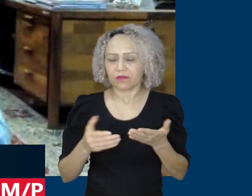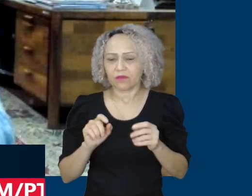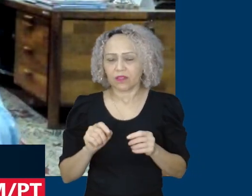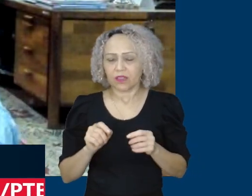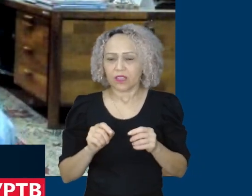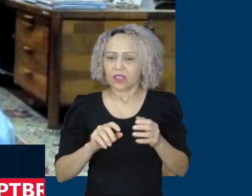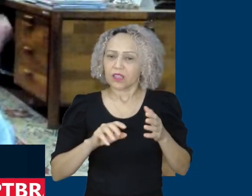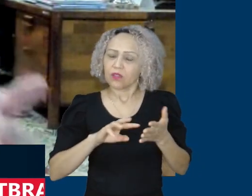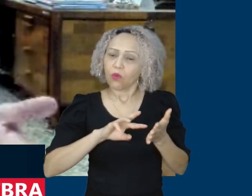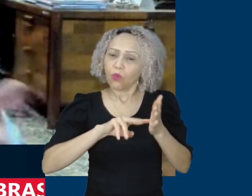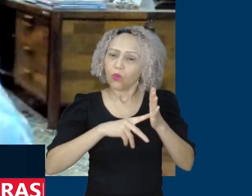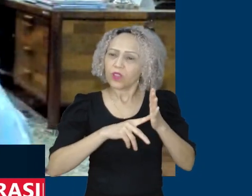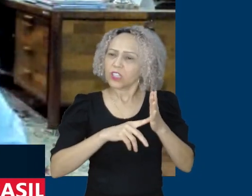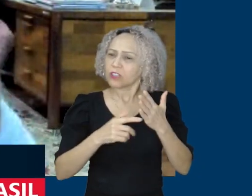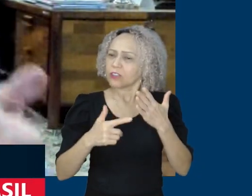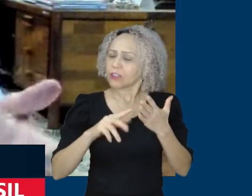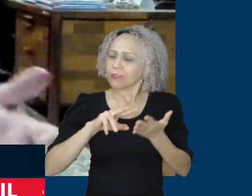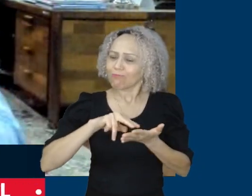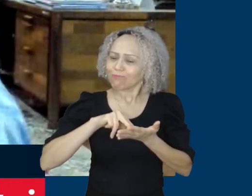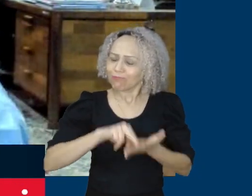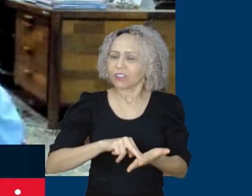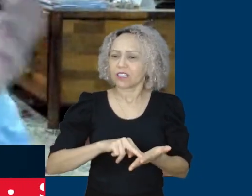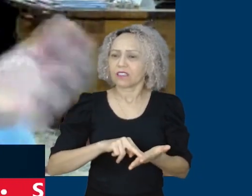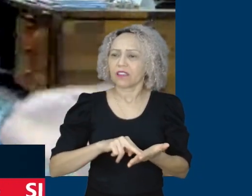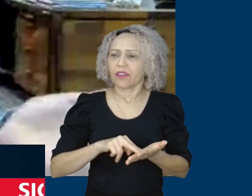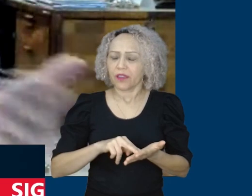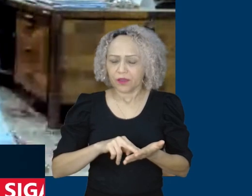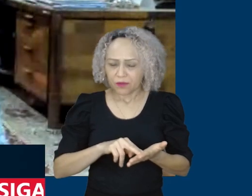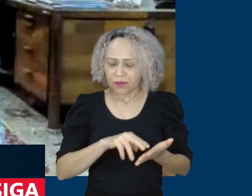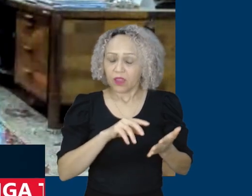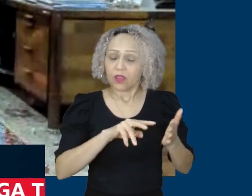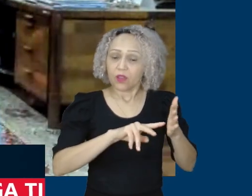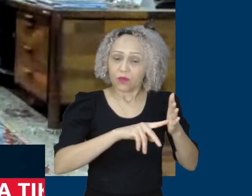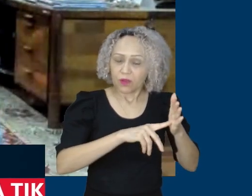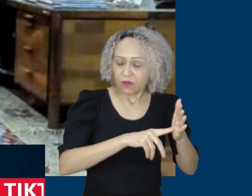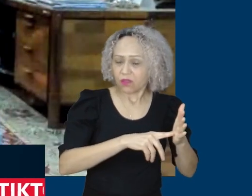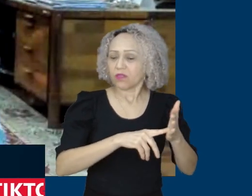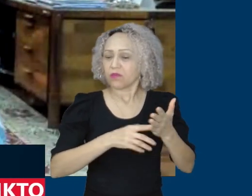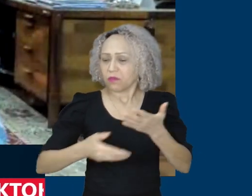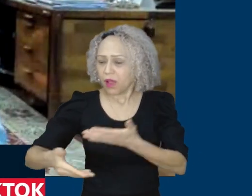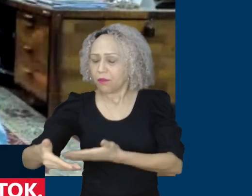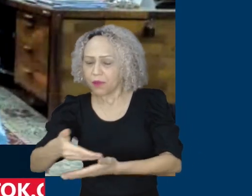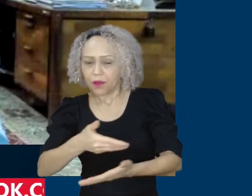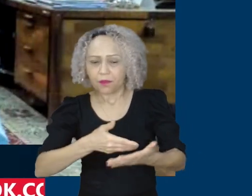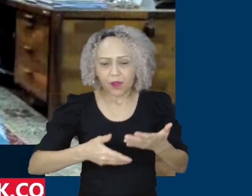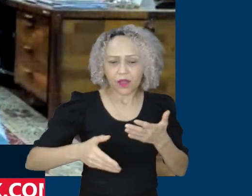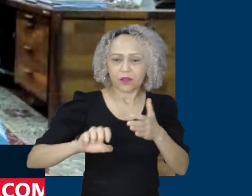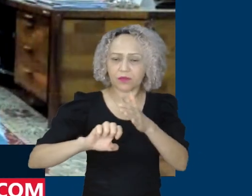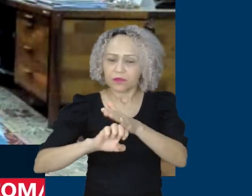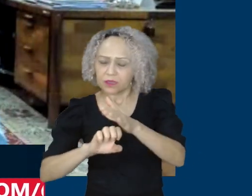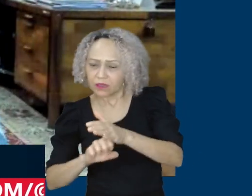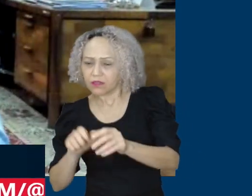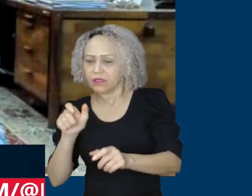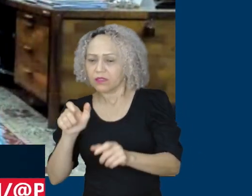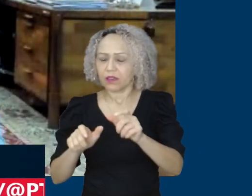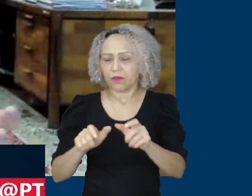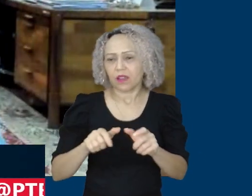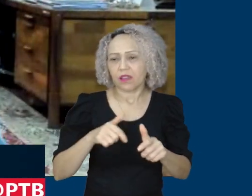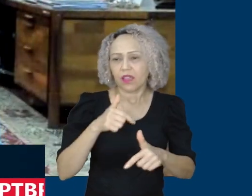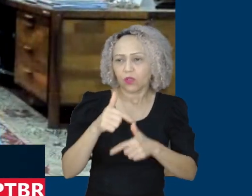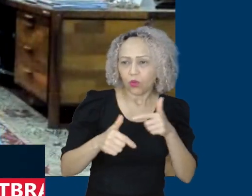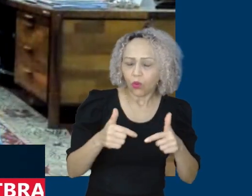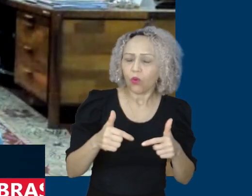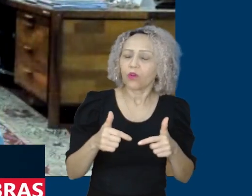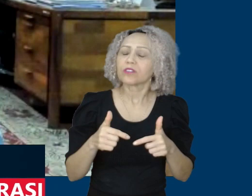sindicatos, restabelecer as políticas de finanças dos sindicatos, dos trabalhadores e empregadores, revisão da reforma trabalhista